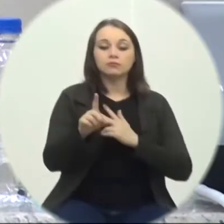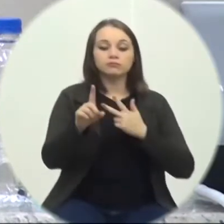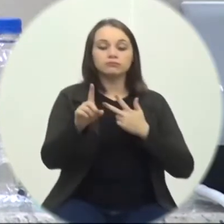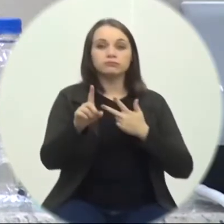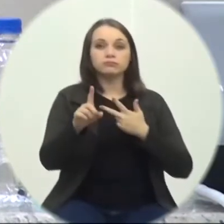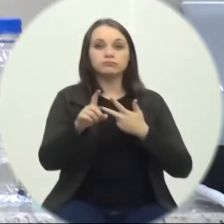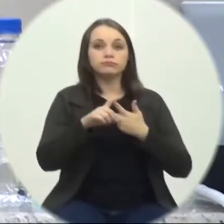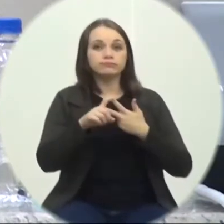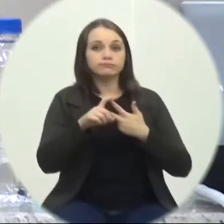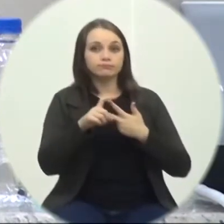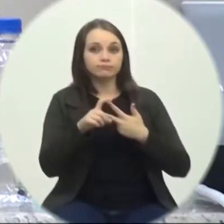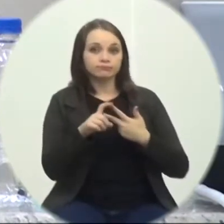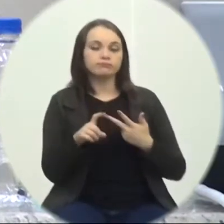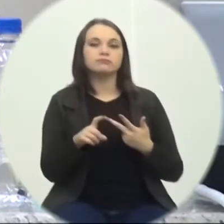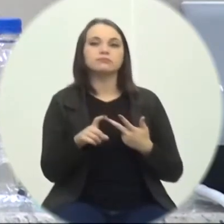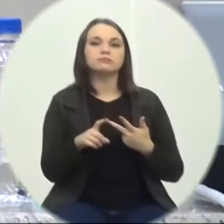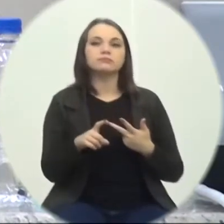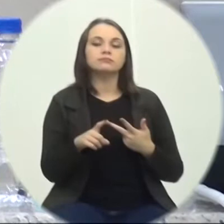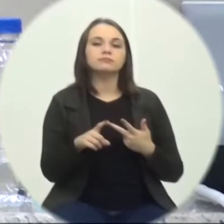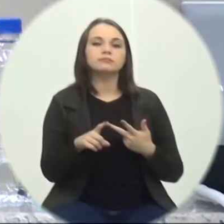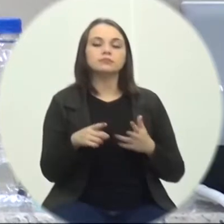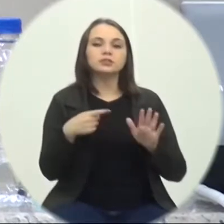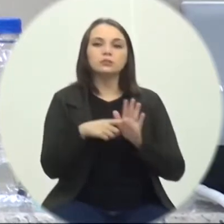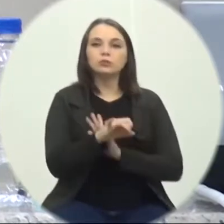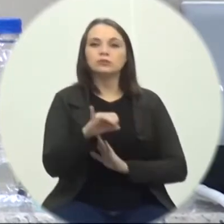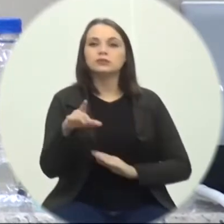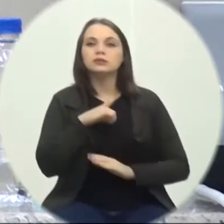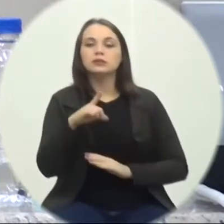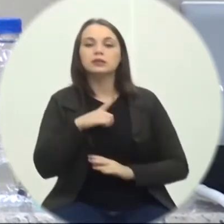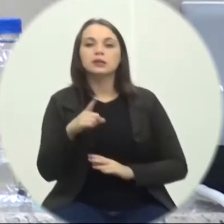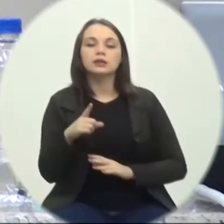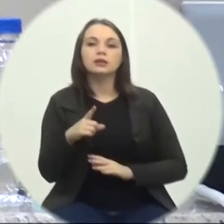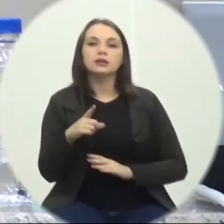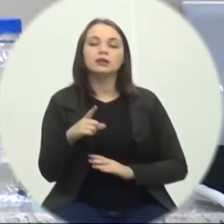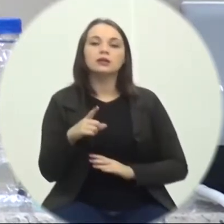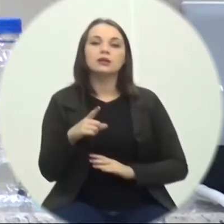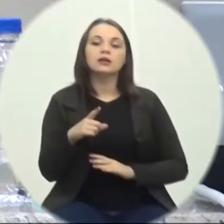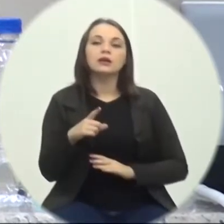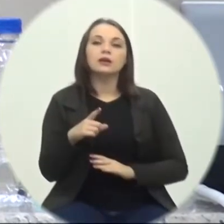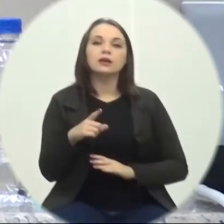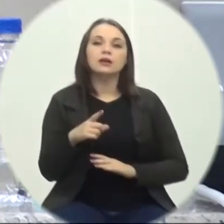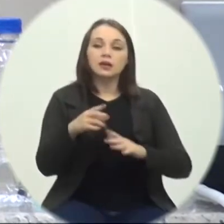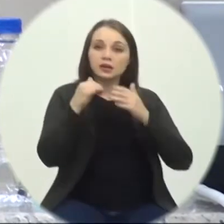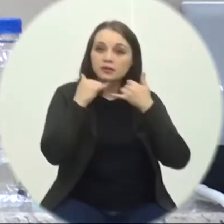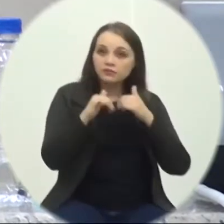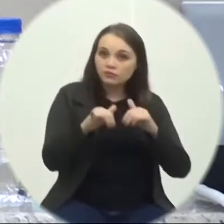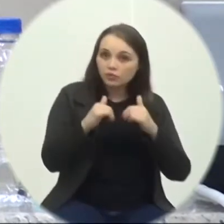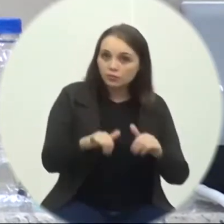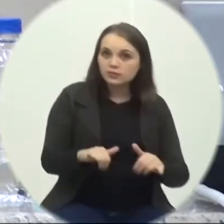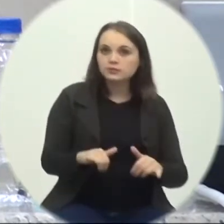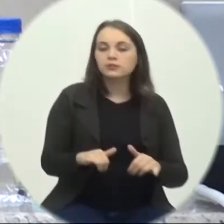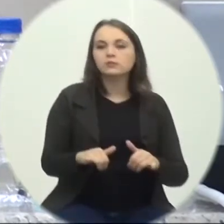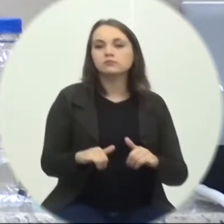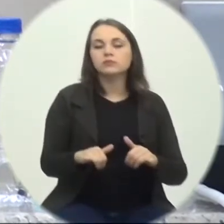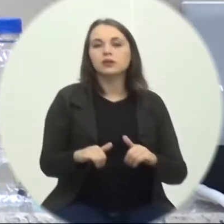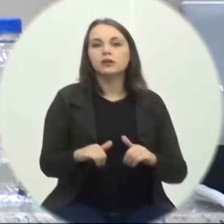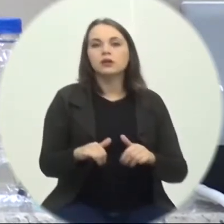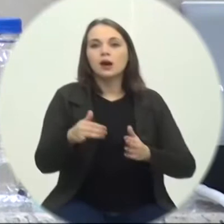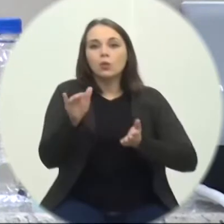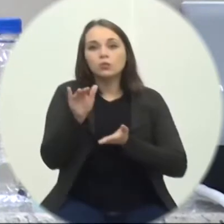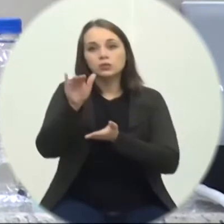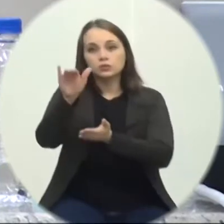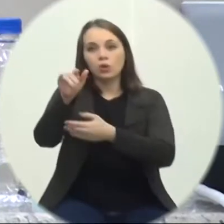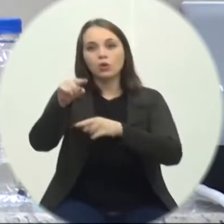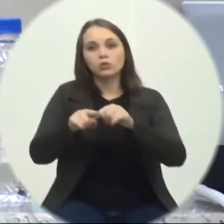Do poder Executivo Municipal Questionando Sobre a possibilidade De envio De informações Referentes ao Estoque De medicamentos